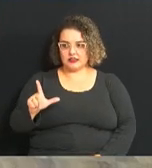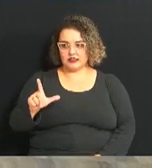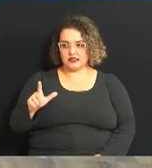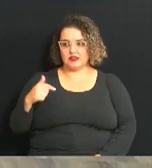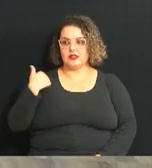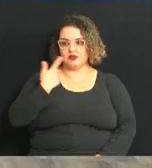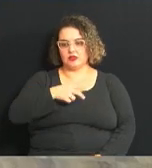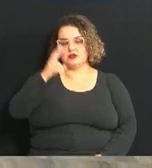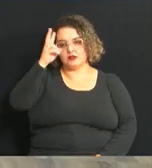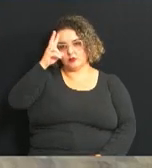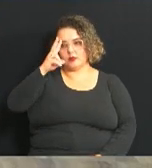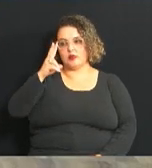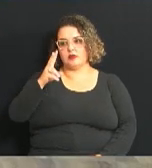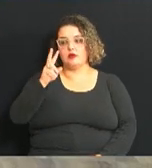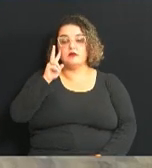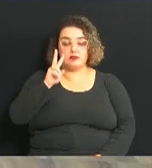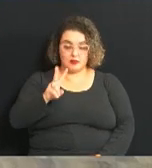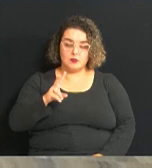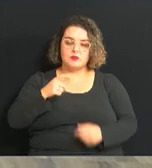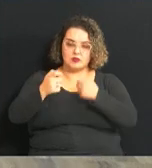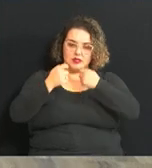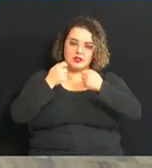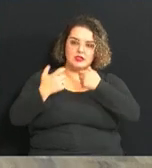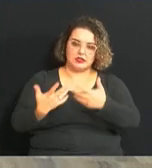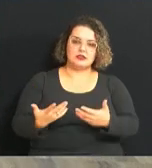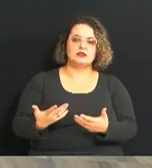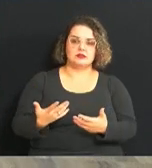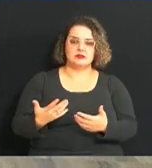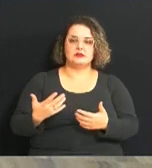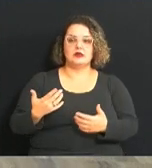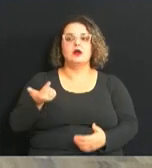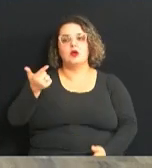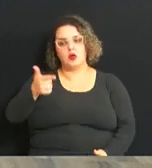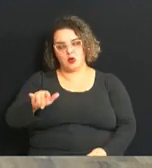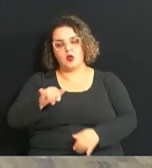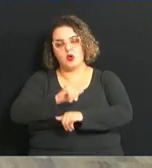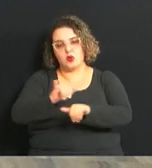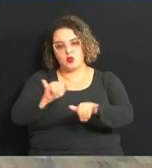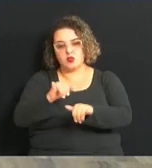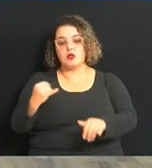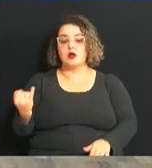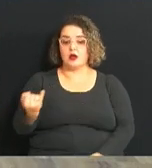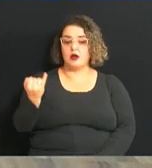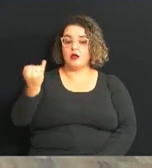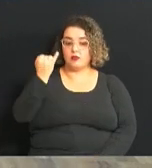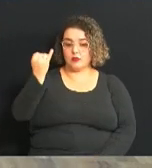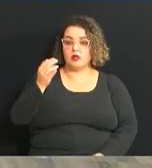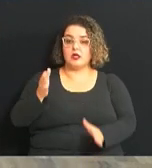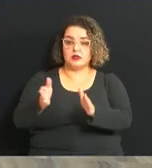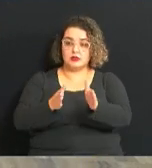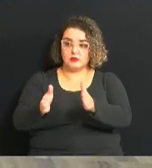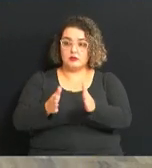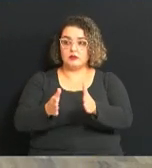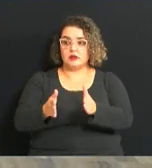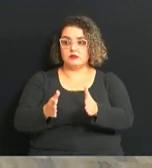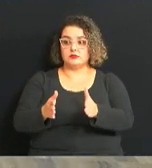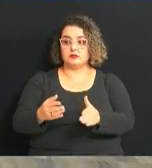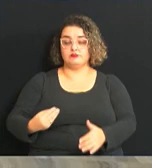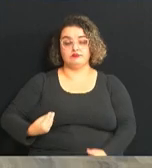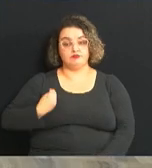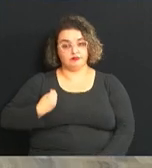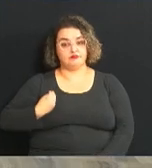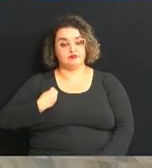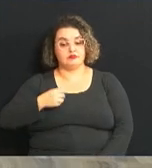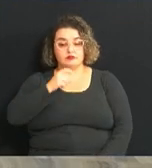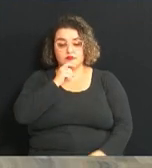gente lembra como a gente acabou de ver na reportagem essa campanha continua e é muito importante nesse momento a gente está vivendo dias mais